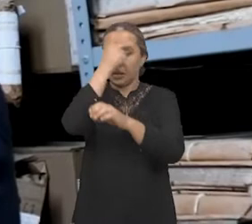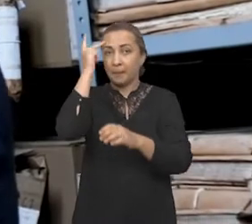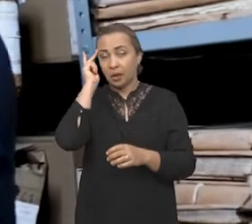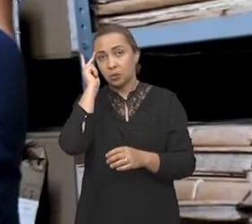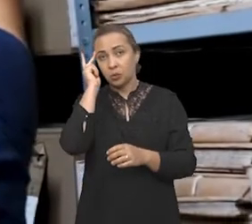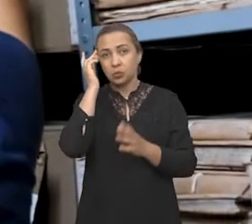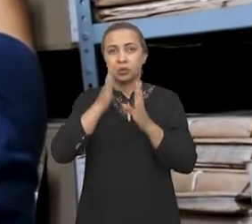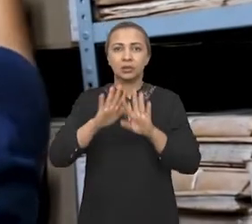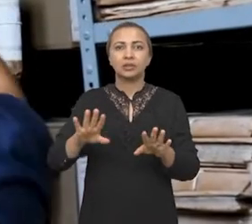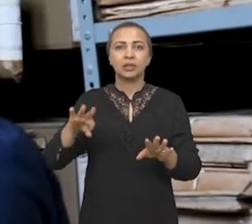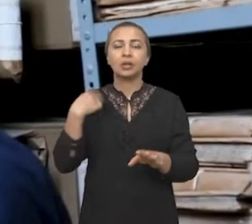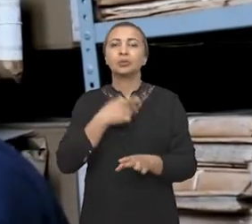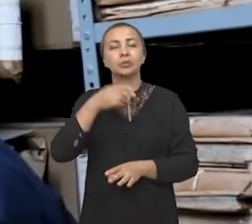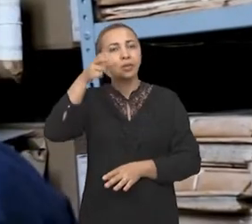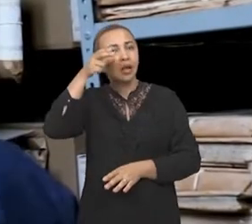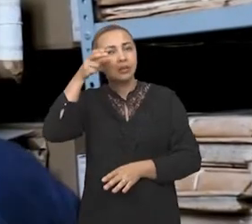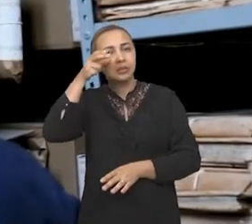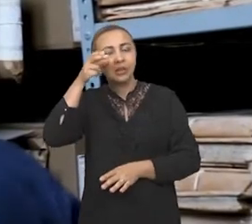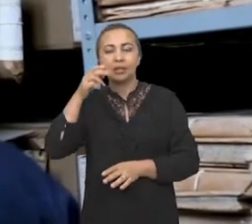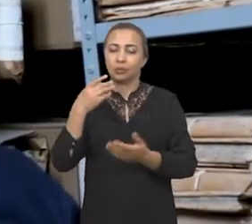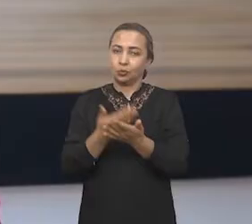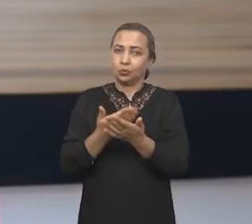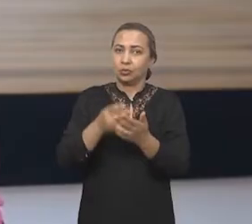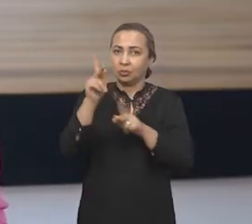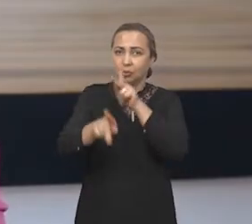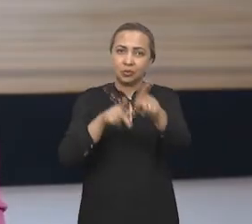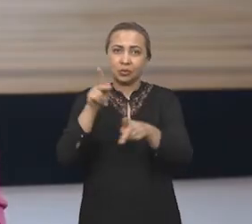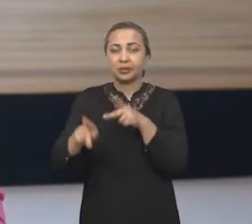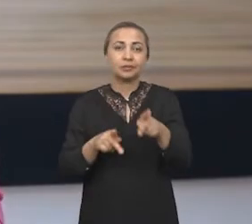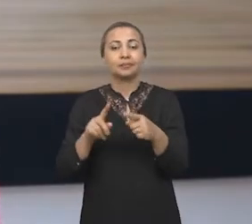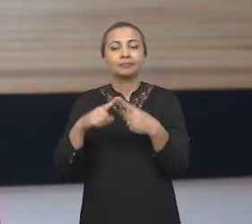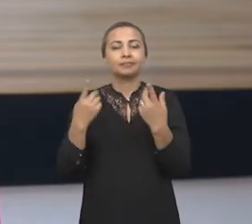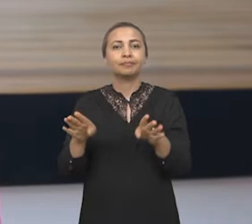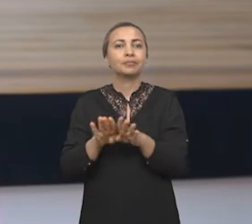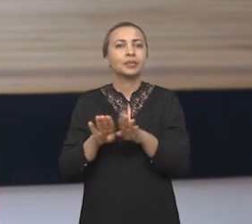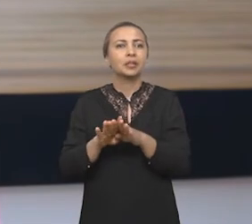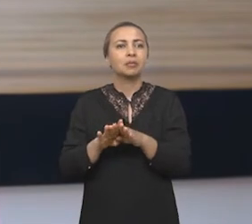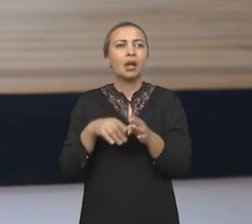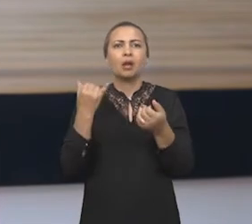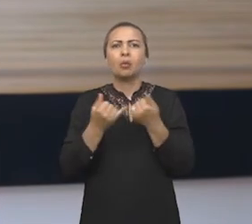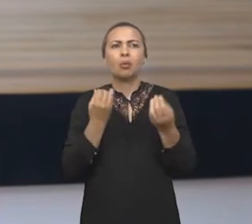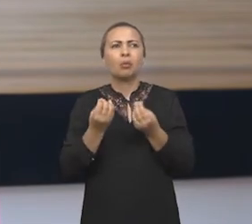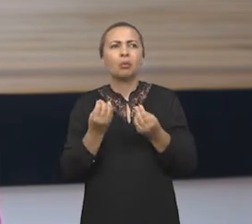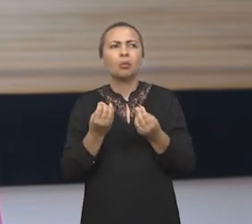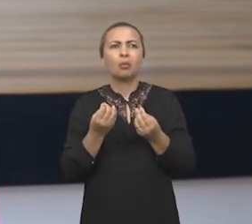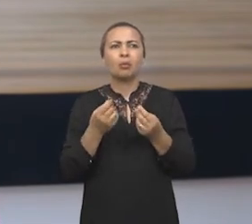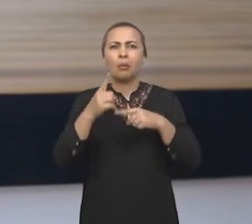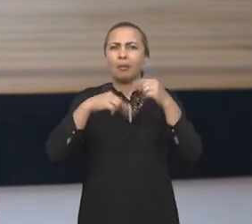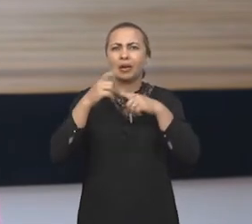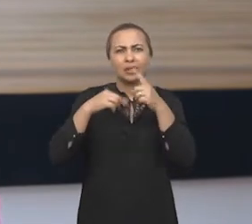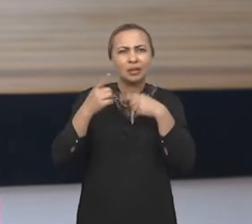pessoas, e por isso nos interessam para a história da população, mas também um tipo de mercadoria, um tipo de